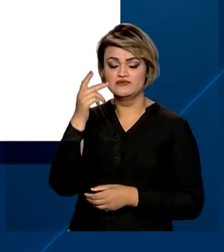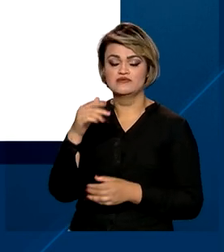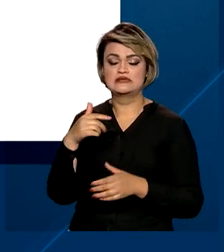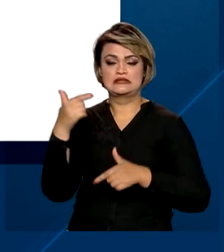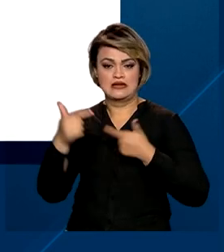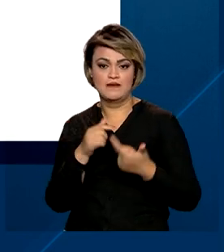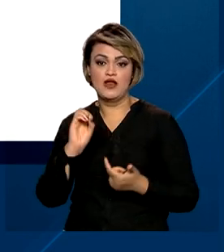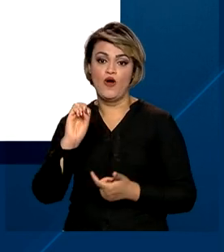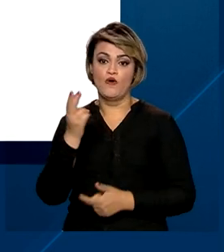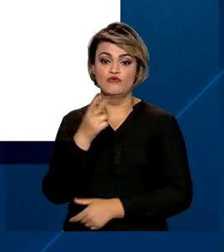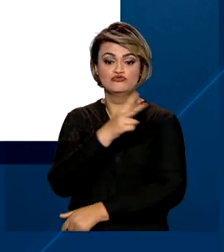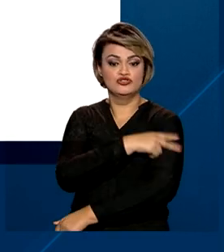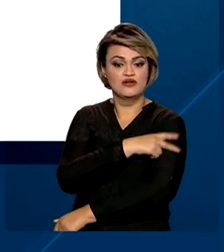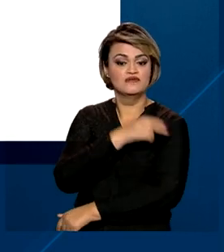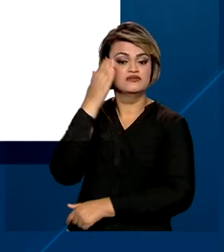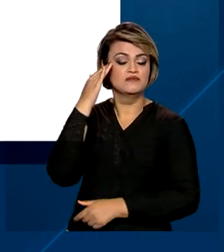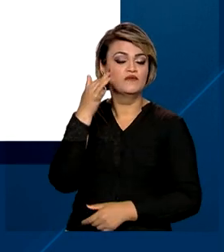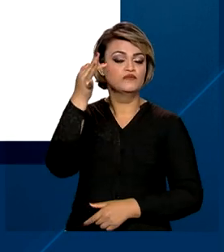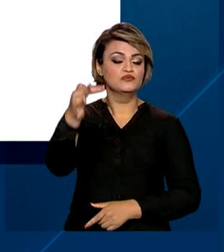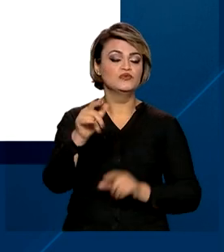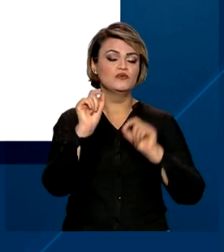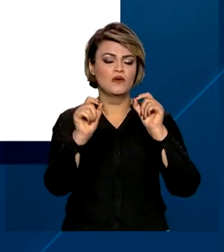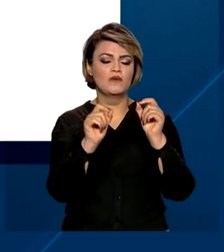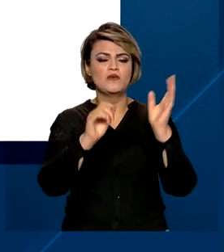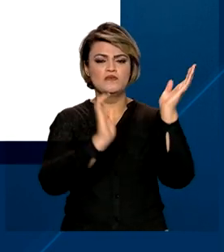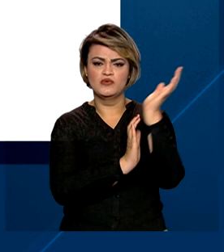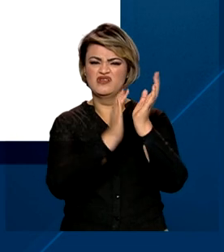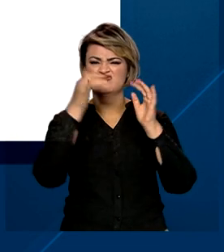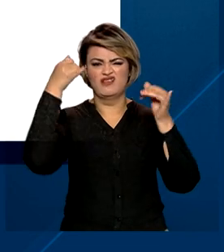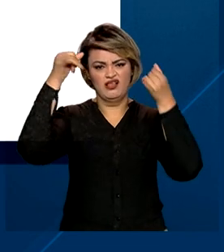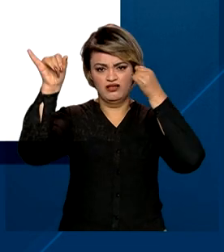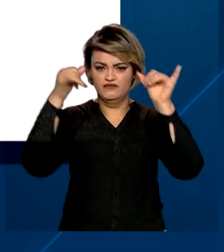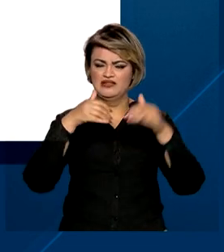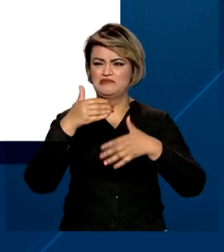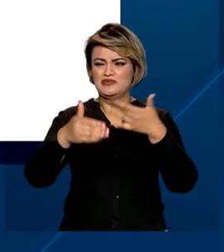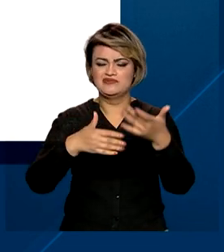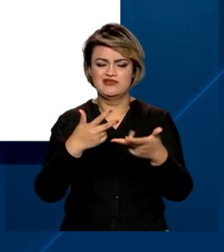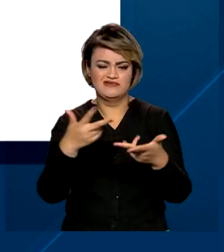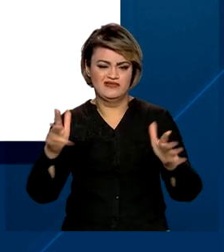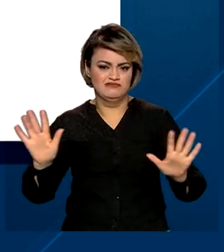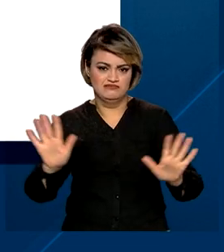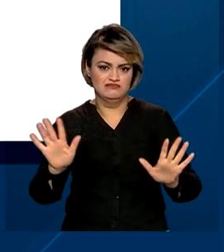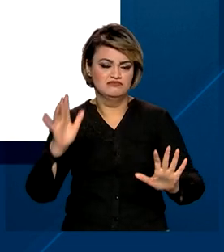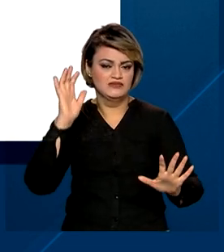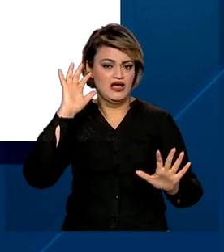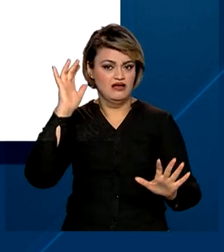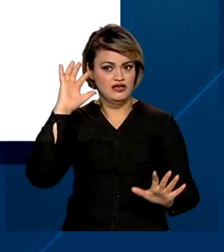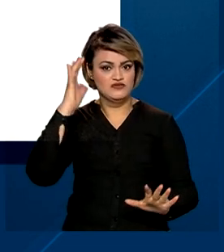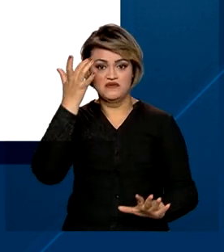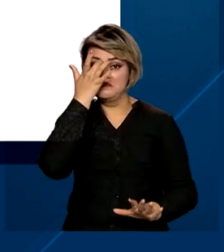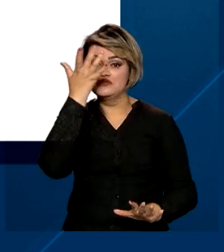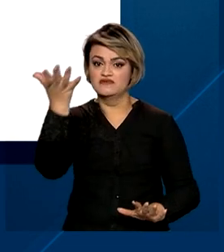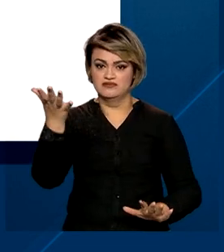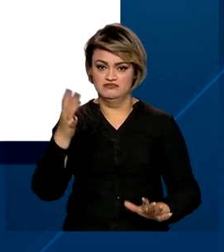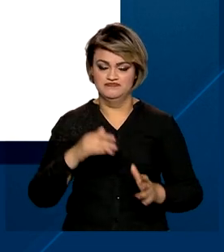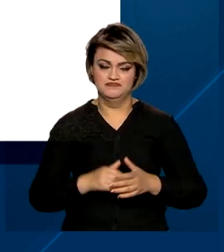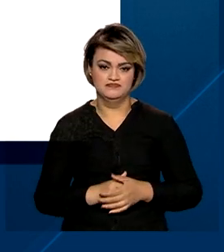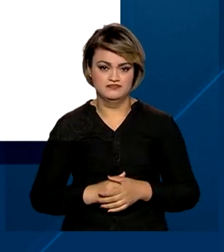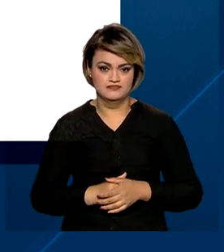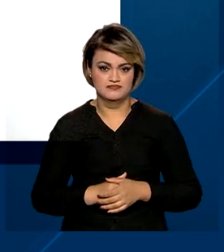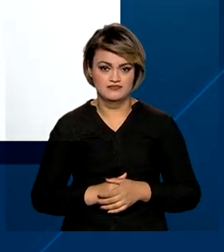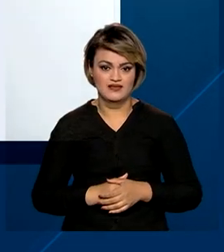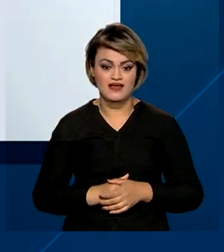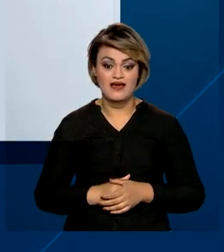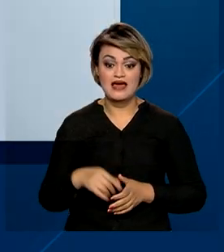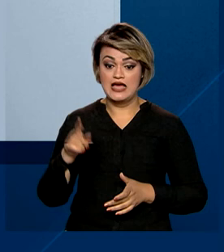conectados com o futuro e reduzir a burocracia sobre todos os processos relacionados ao Fundo de Garantia do Tempo de Serviço.